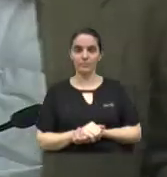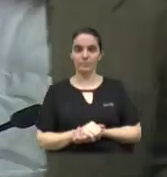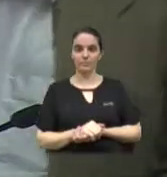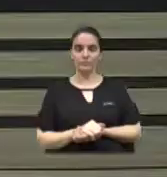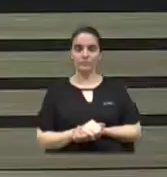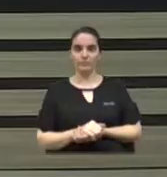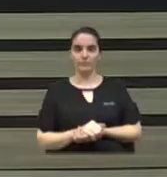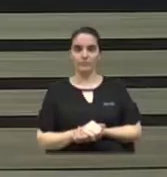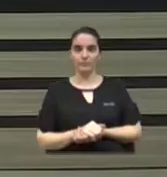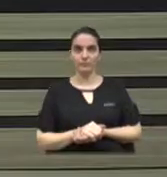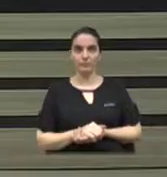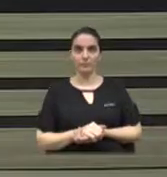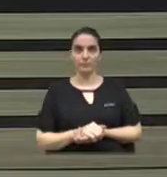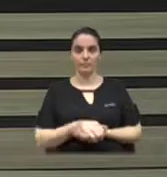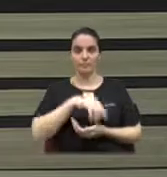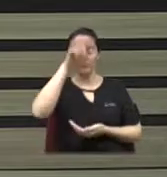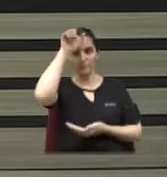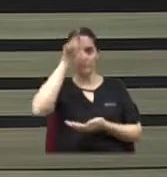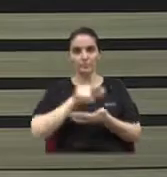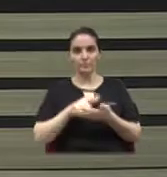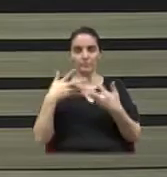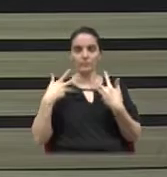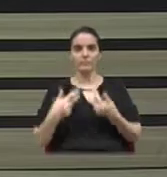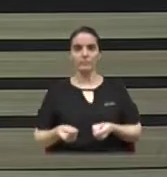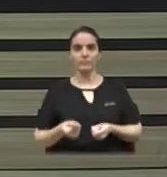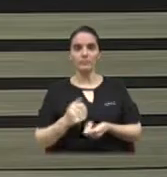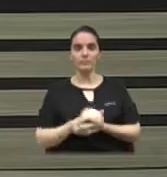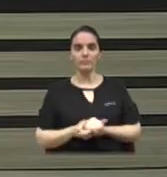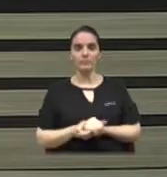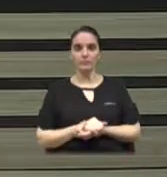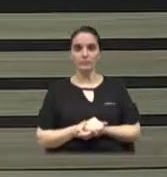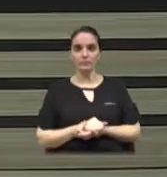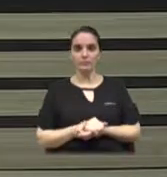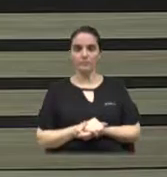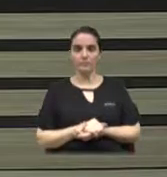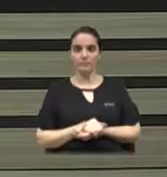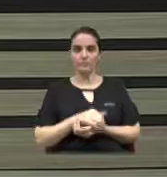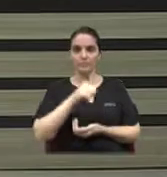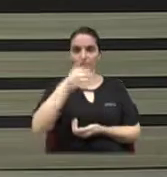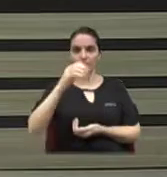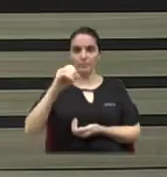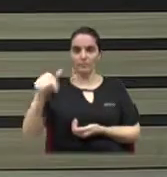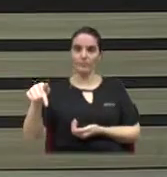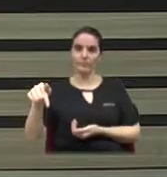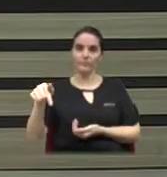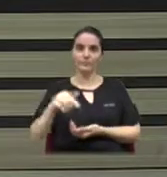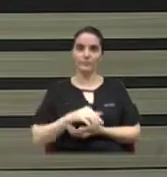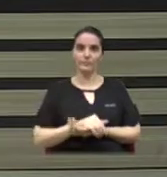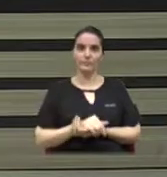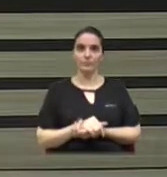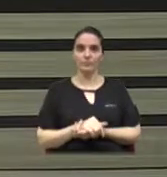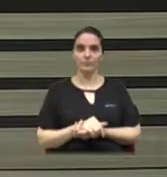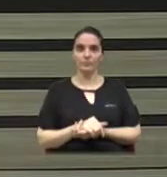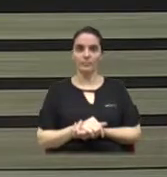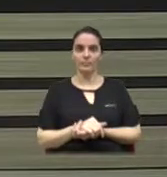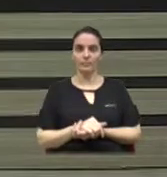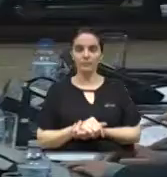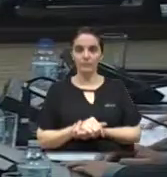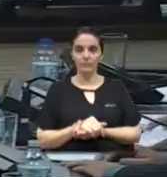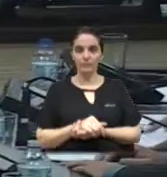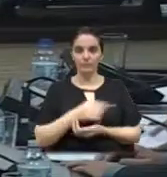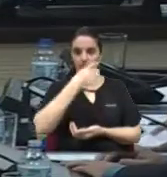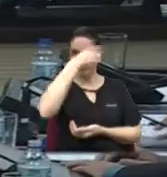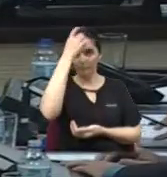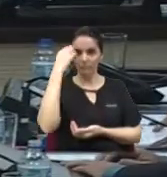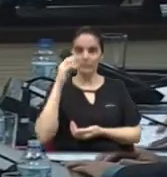Eu preciso da anuência dos líderes para adiamento da moção 107. Marco Xavier. Sim,